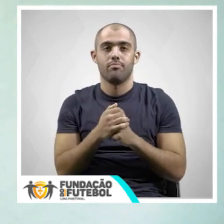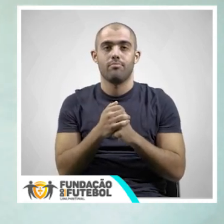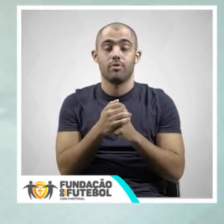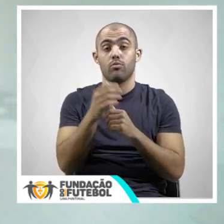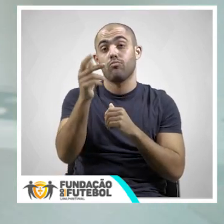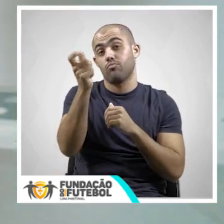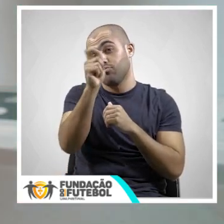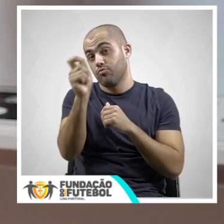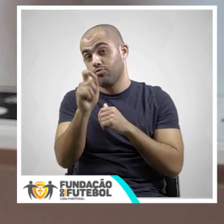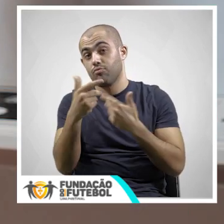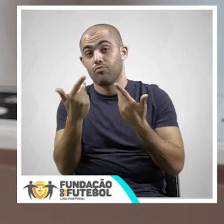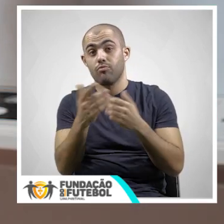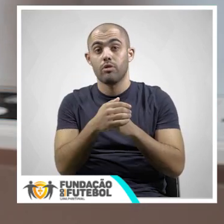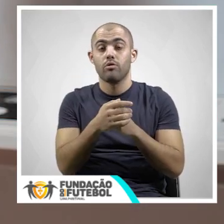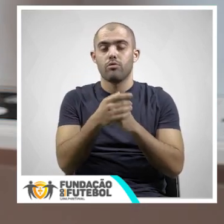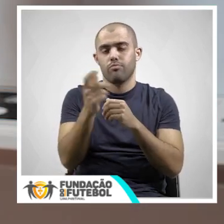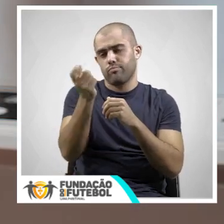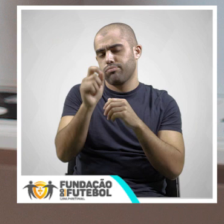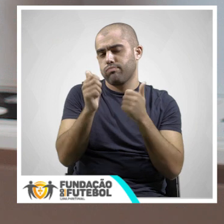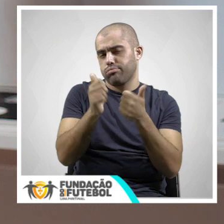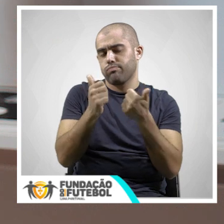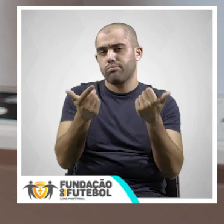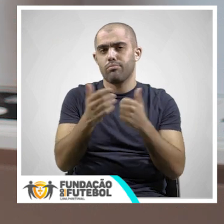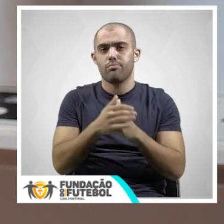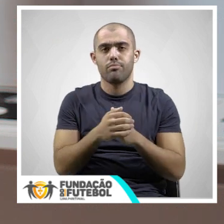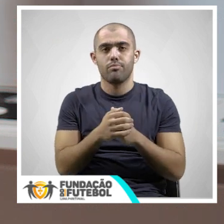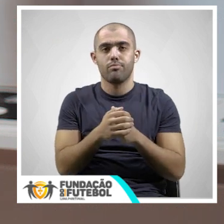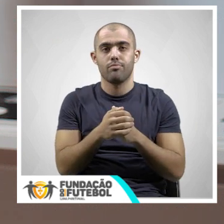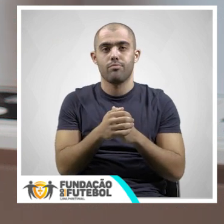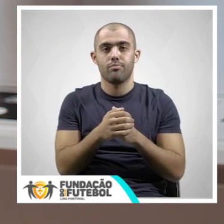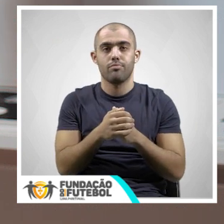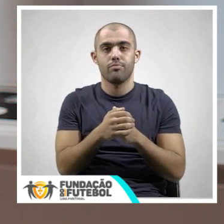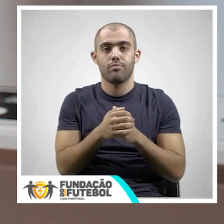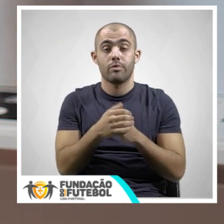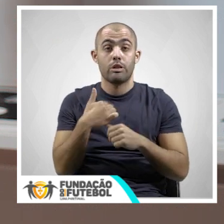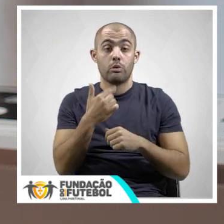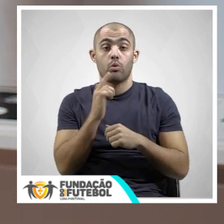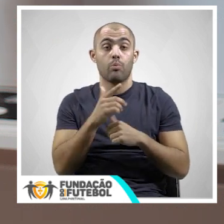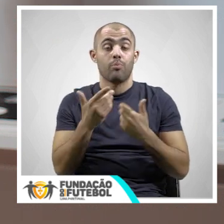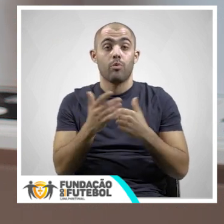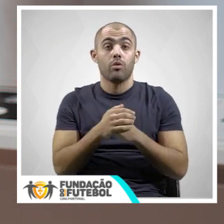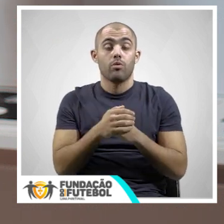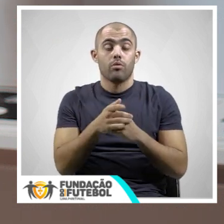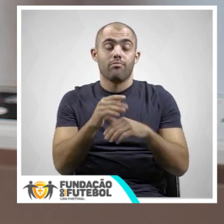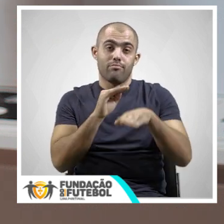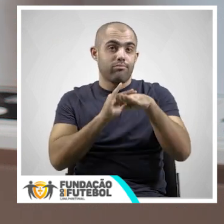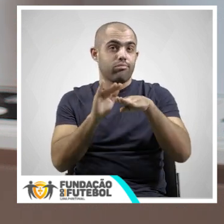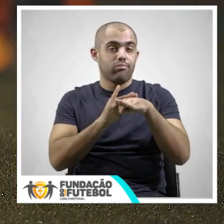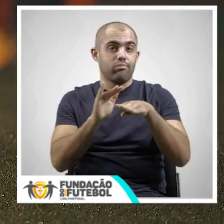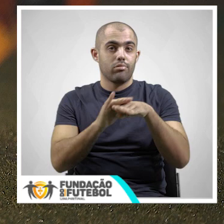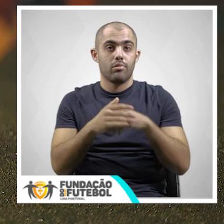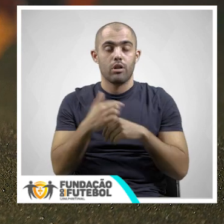São desenhos muito criativos, são, eu diria, comoventos até.